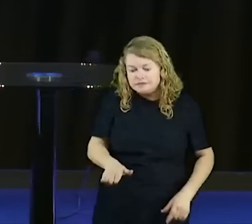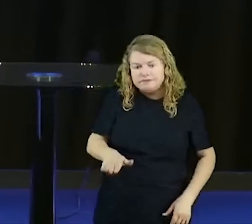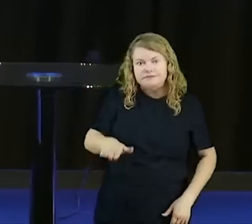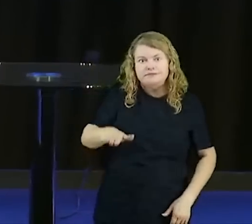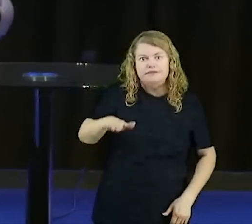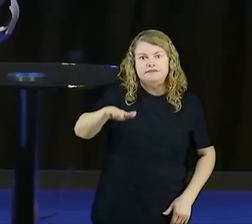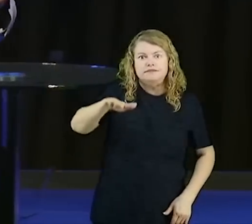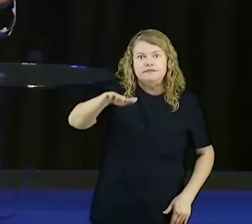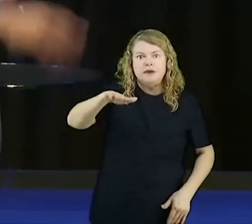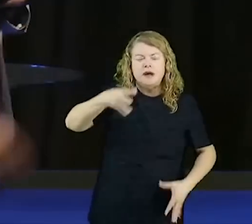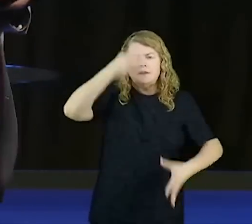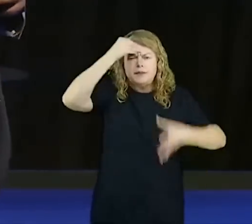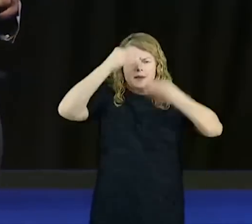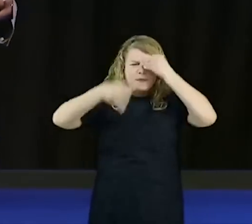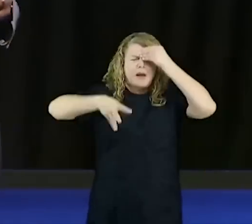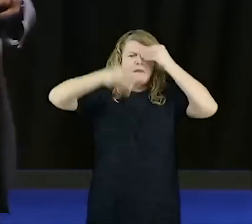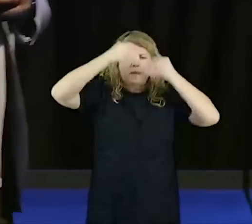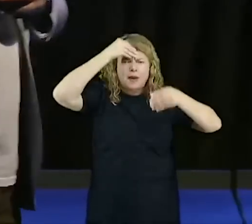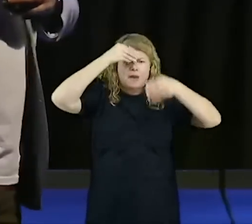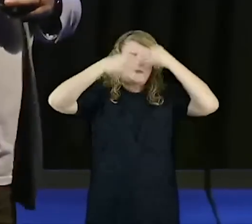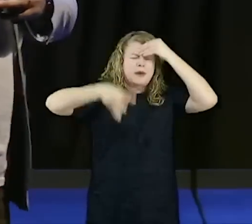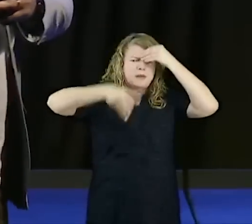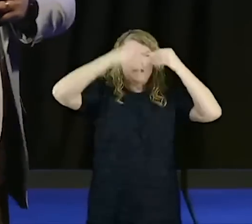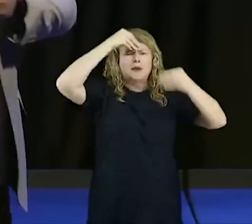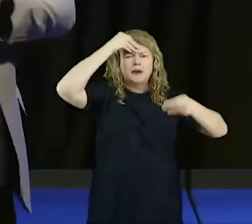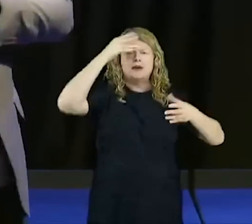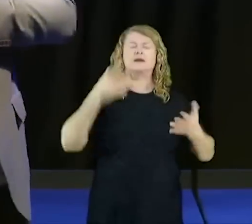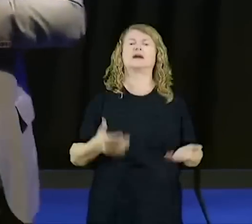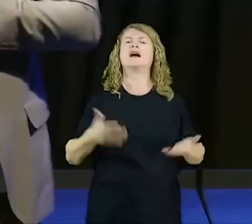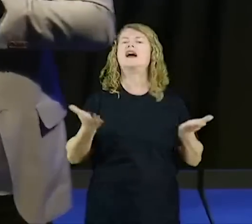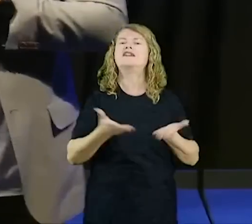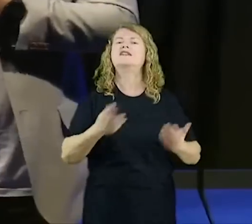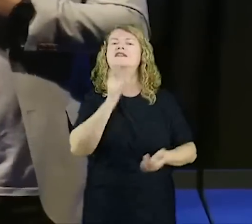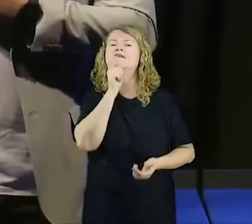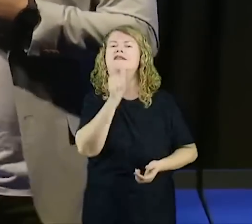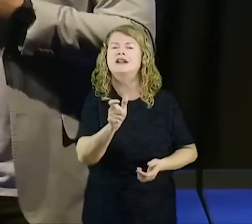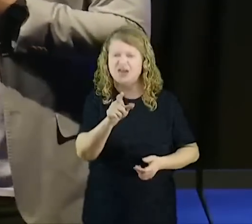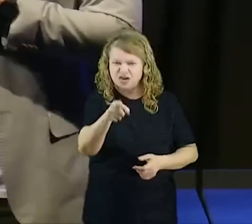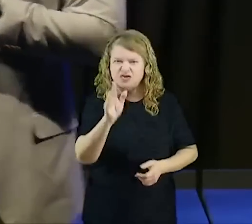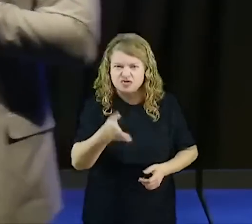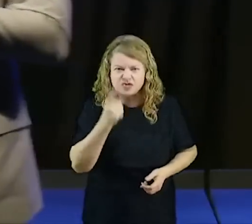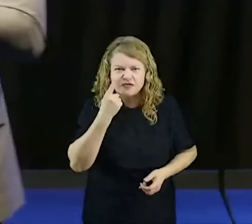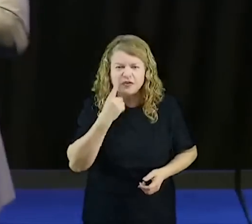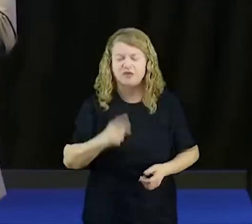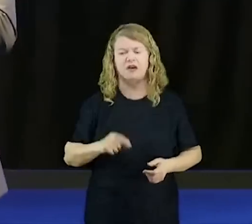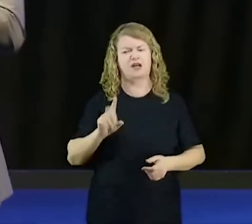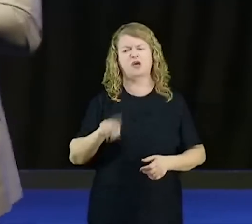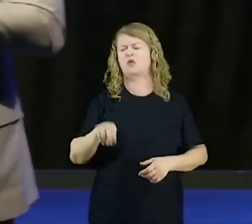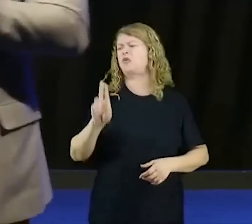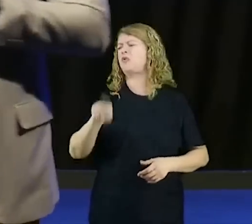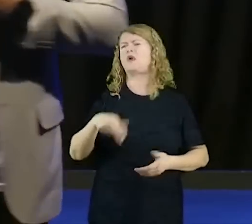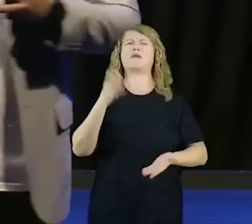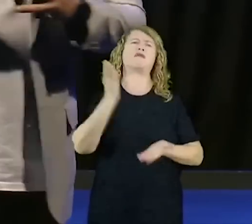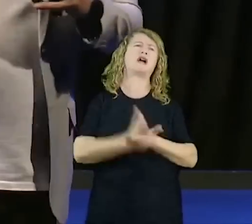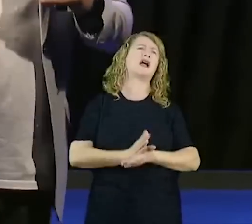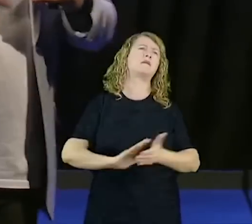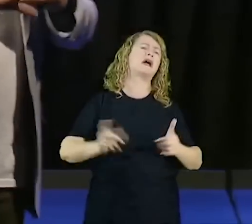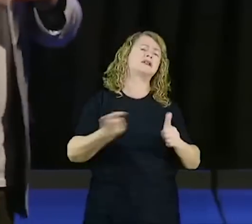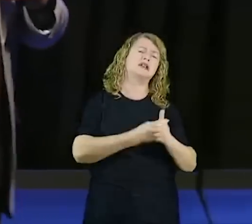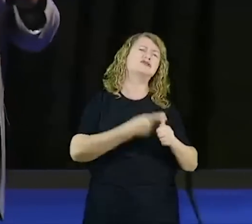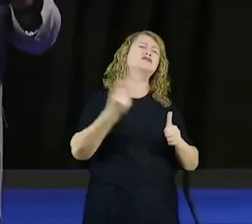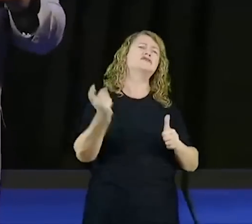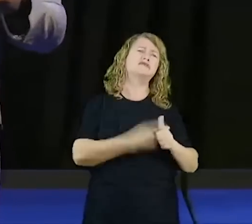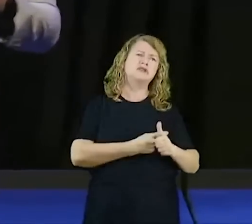alguém diz assim, eu nunca vou sair dessa dívida aqui. Isso é uma mentira. Isso é uma mentira, mas na sua